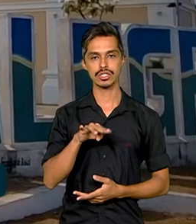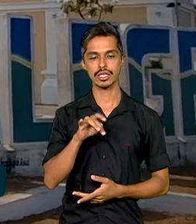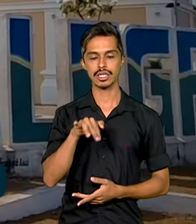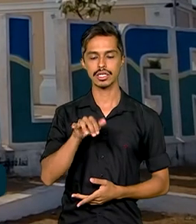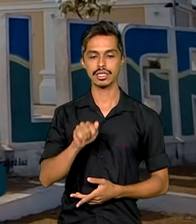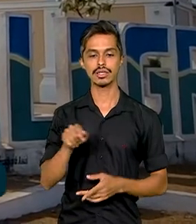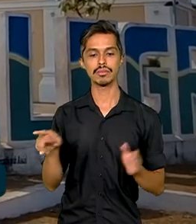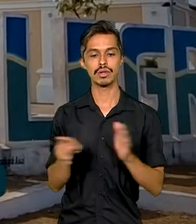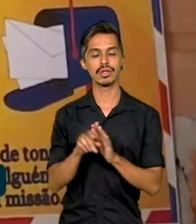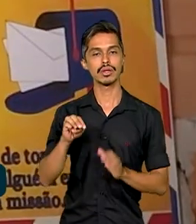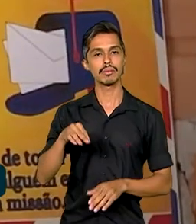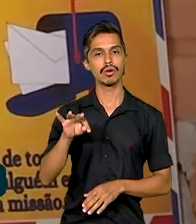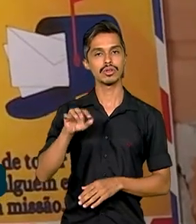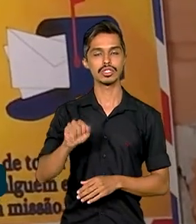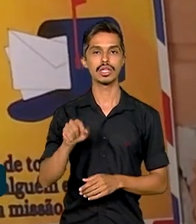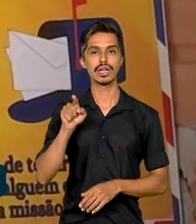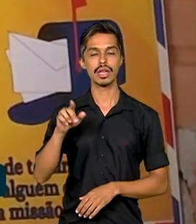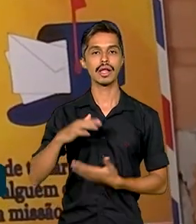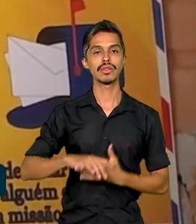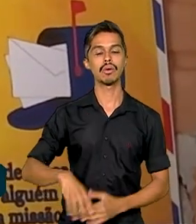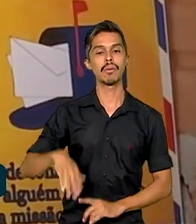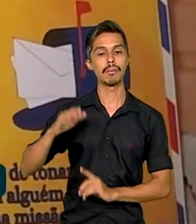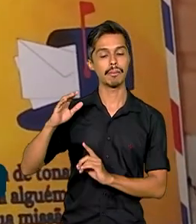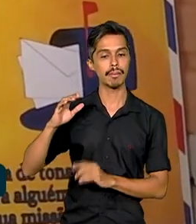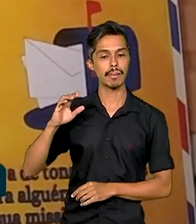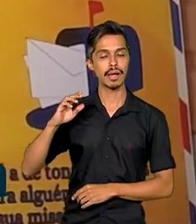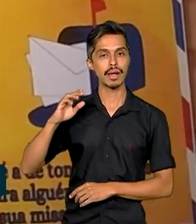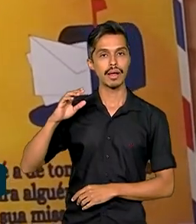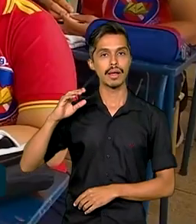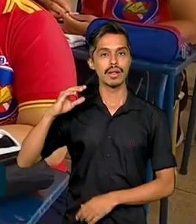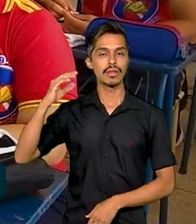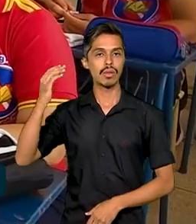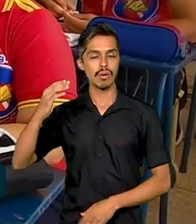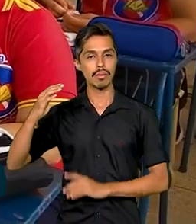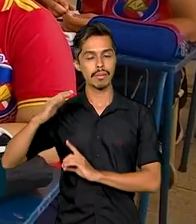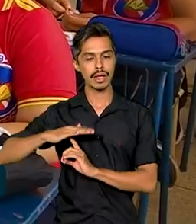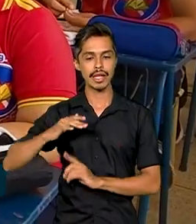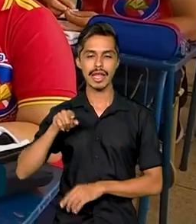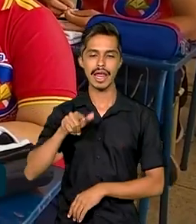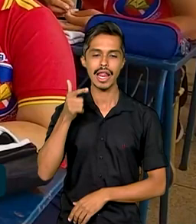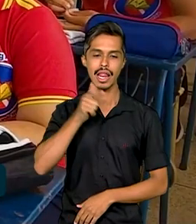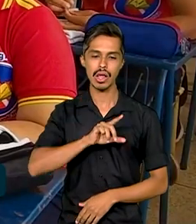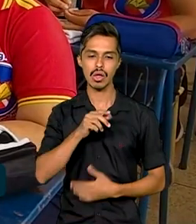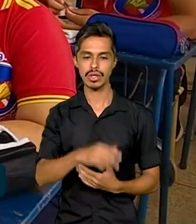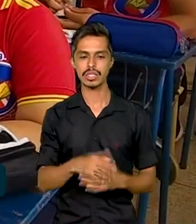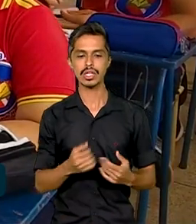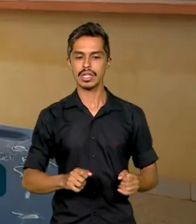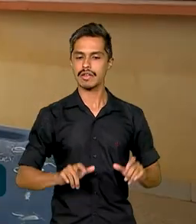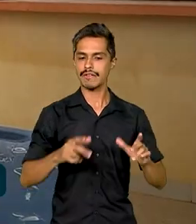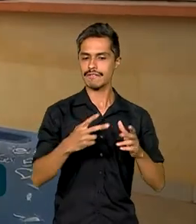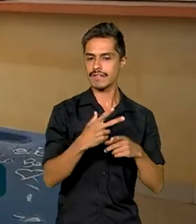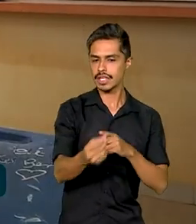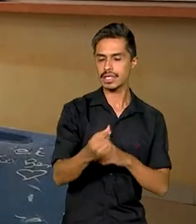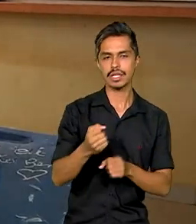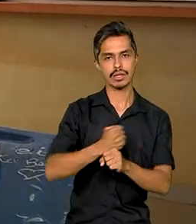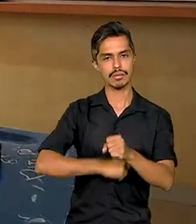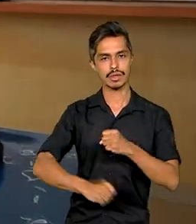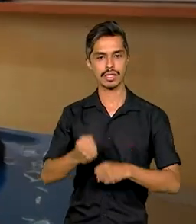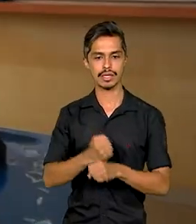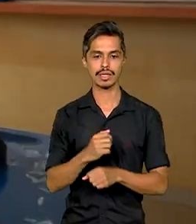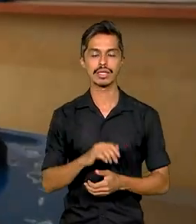Monte Alegre, no Pará, foi uma das ganhadoras de menção honrosa na competição do ano passado.